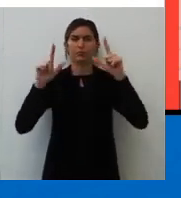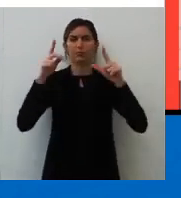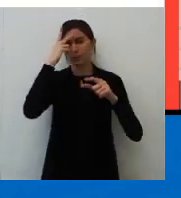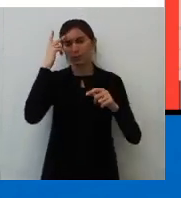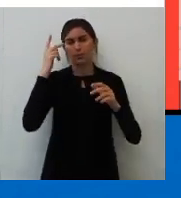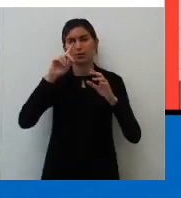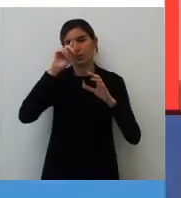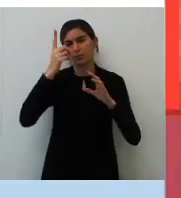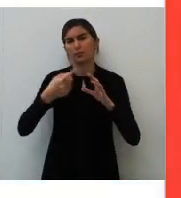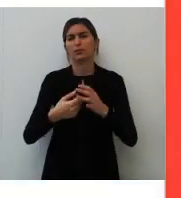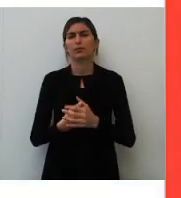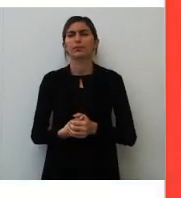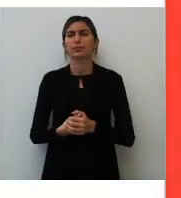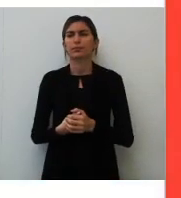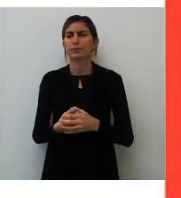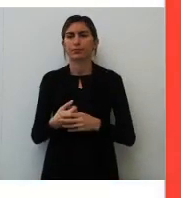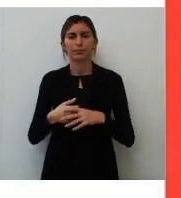mandar.